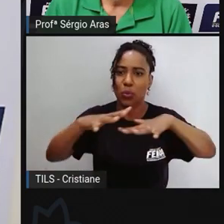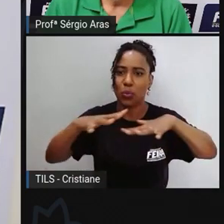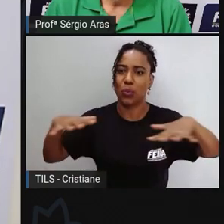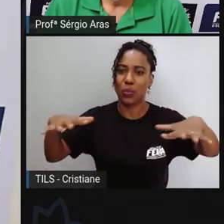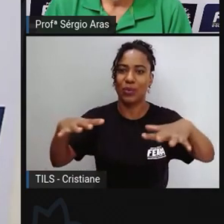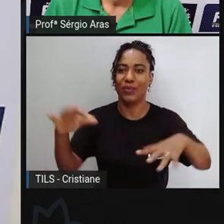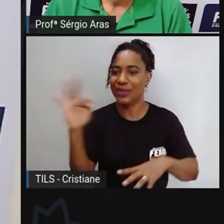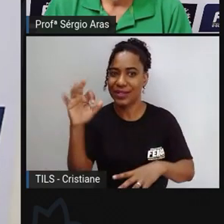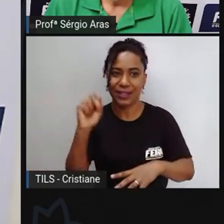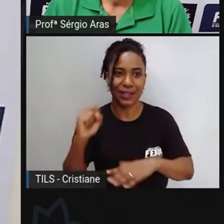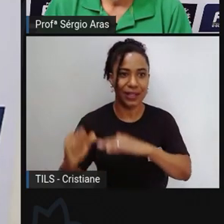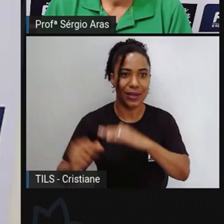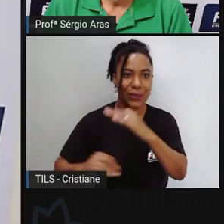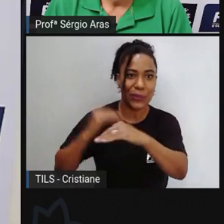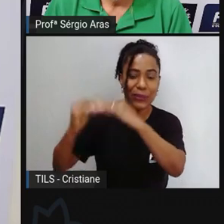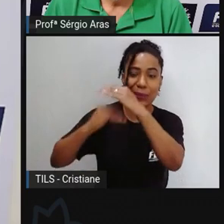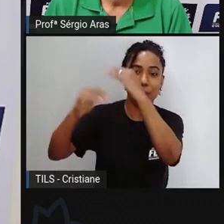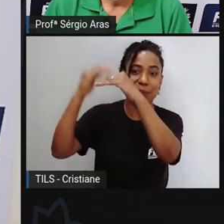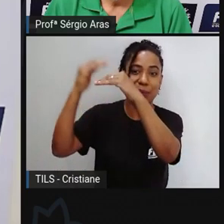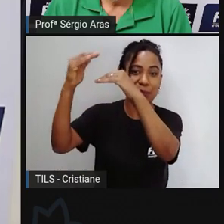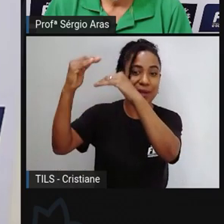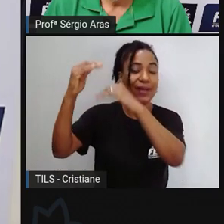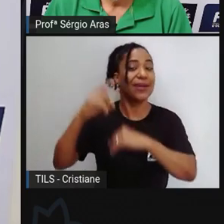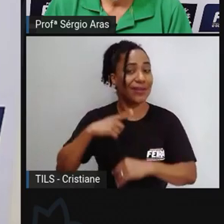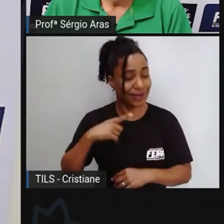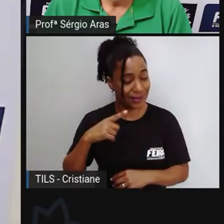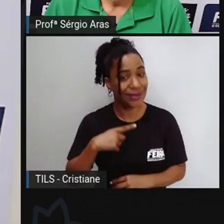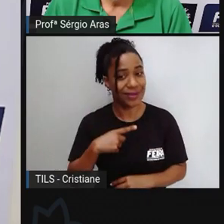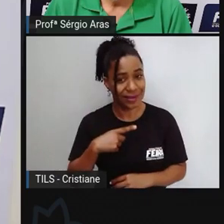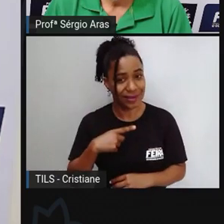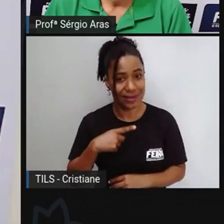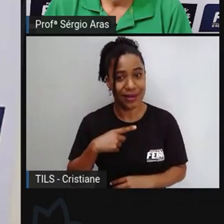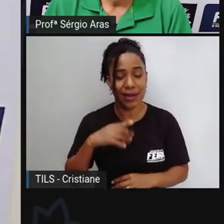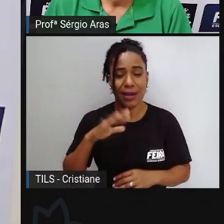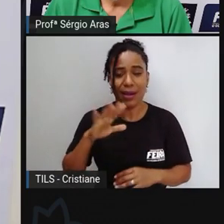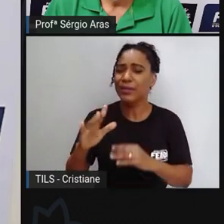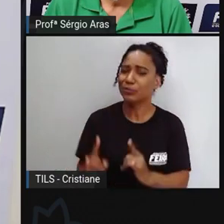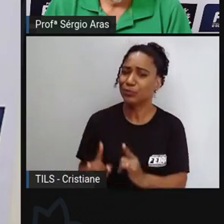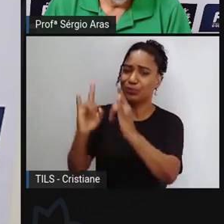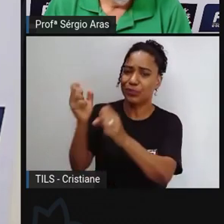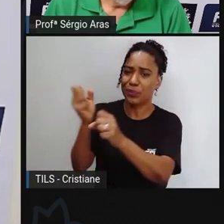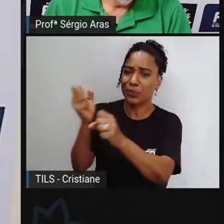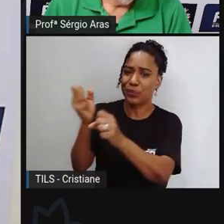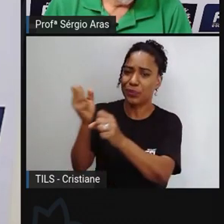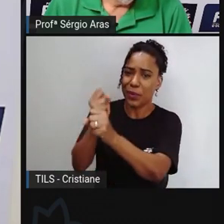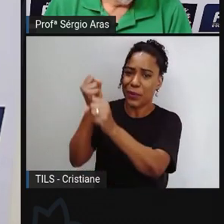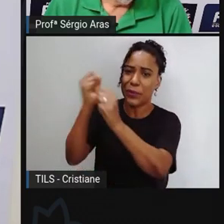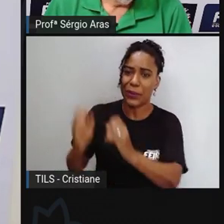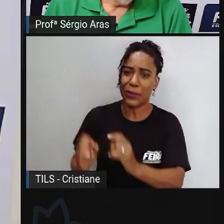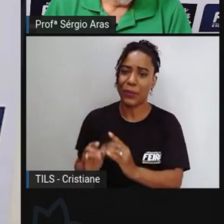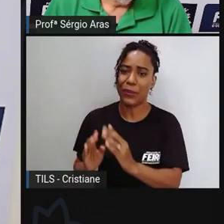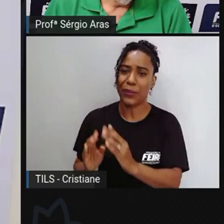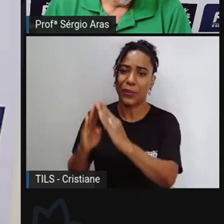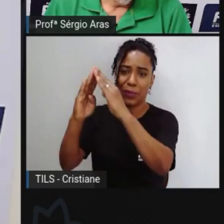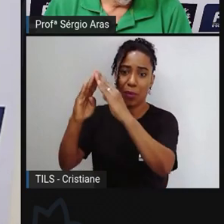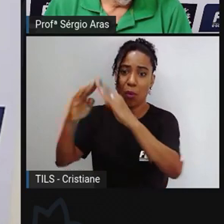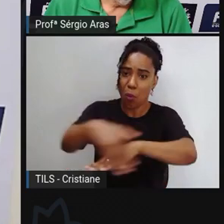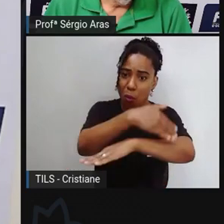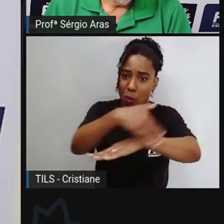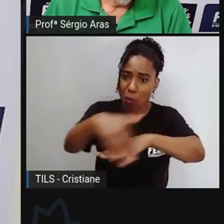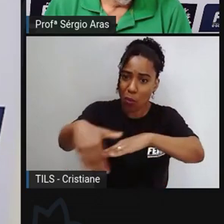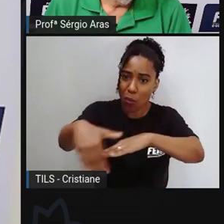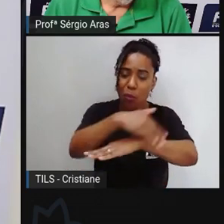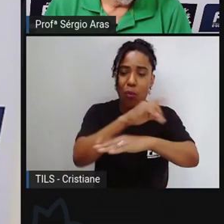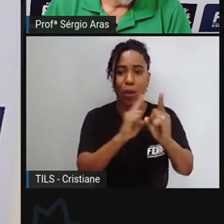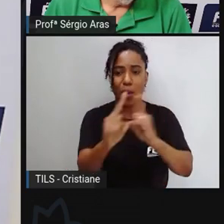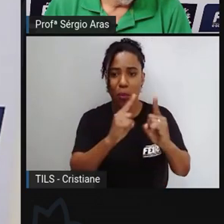crescimento, ele acaba substituindo o ambiente natural por pavimentação, por construção. Como